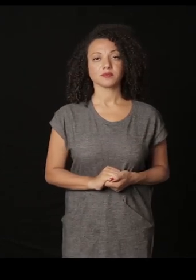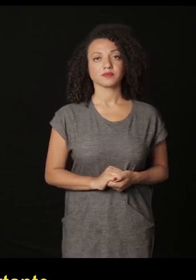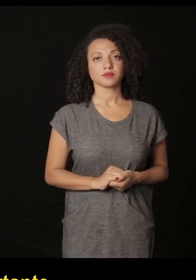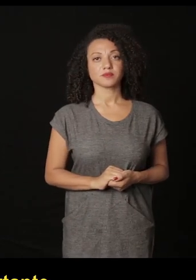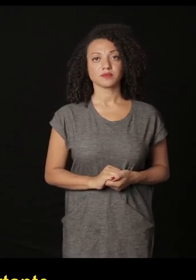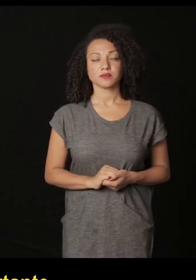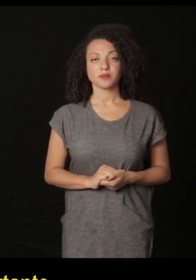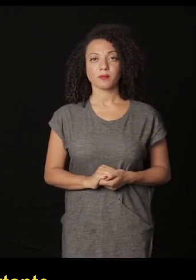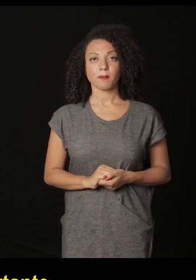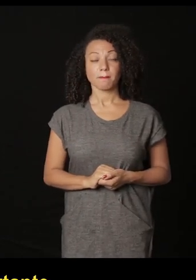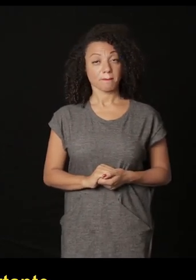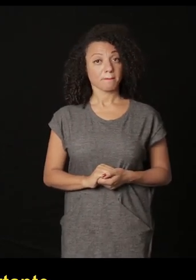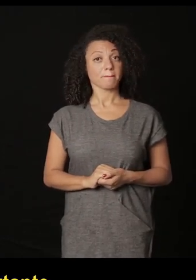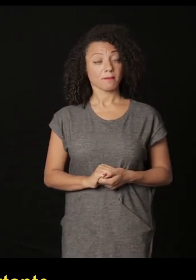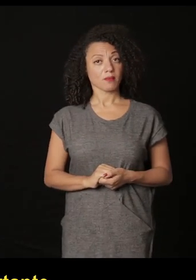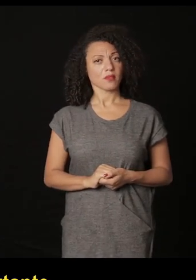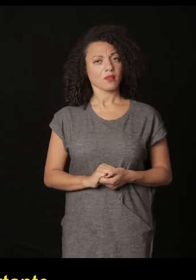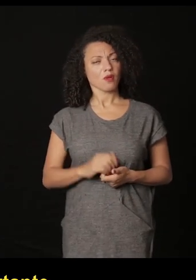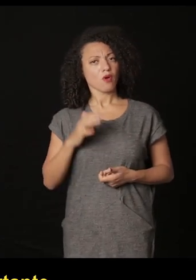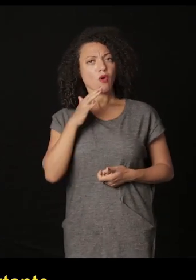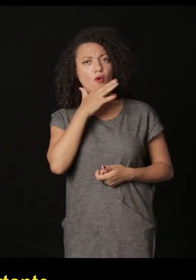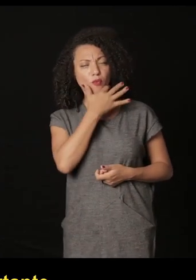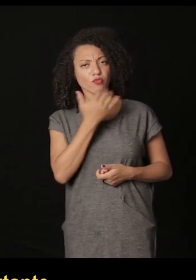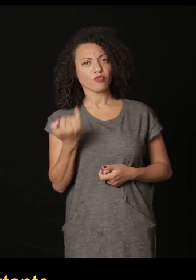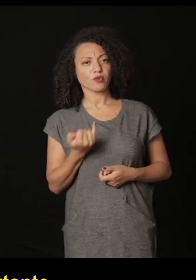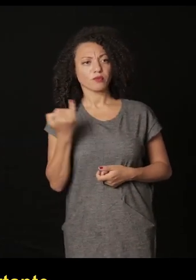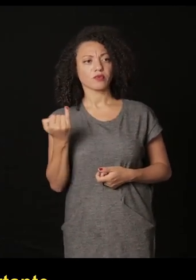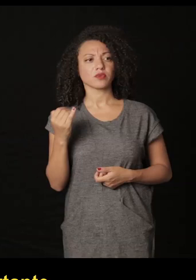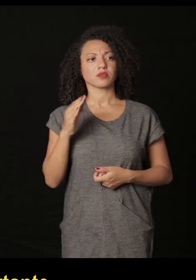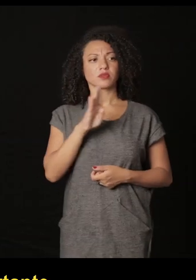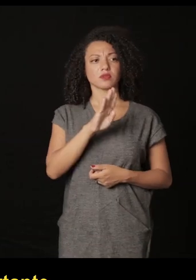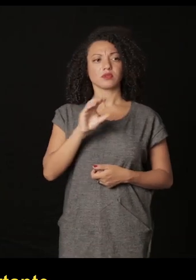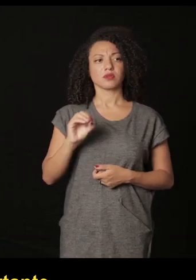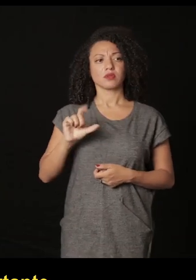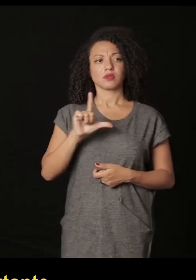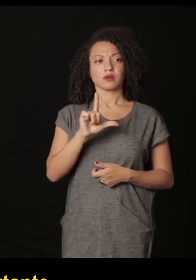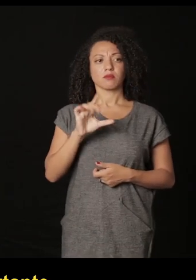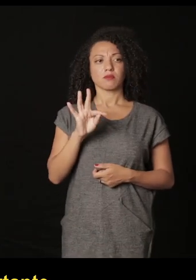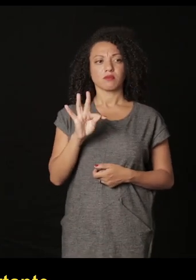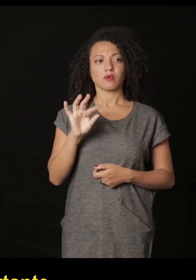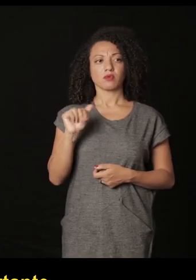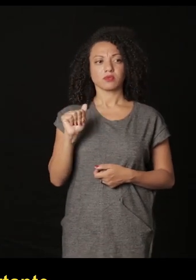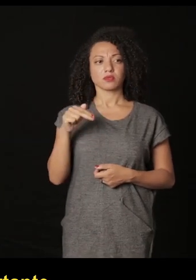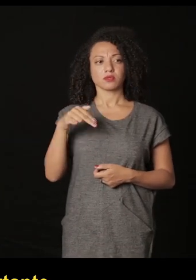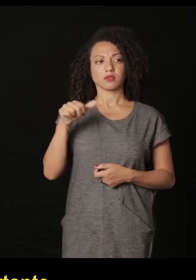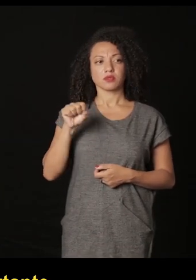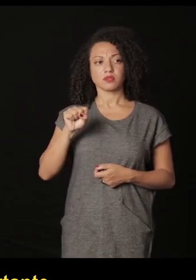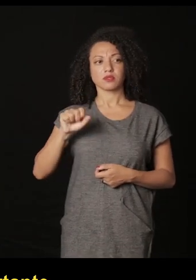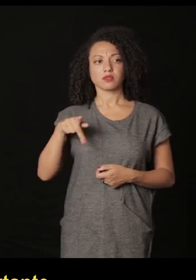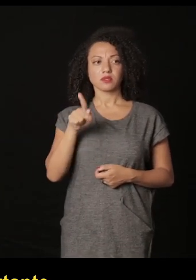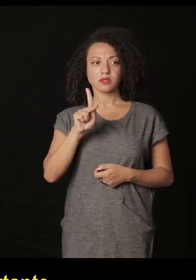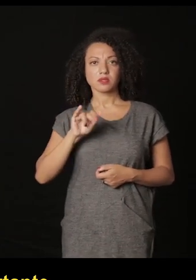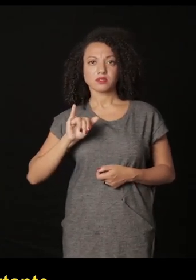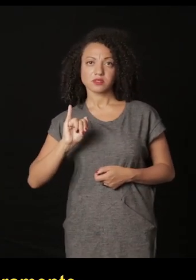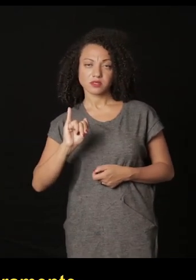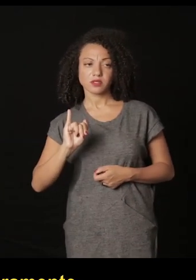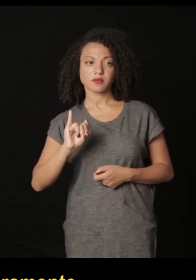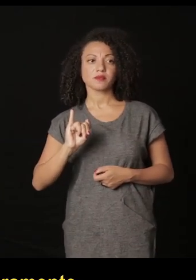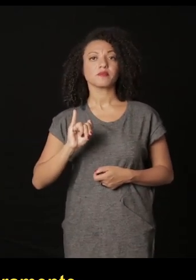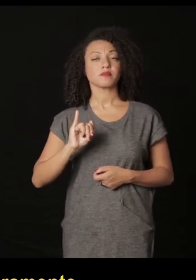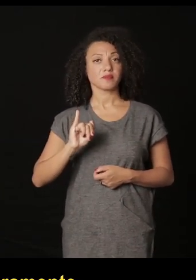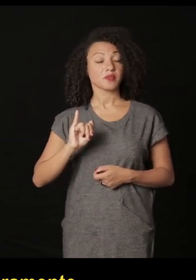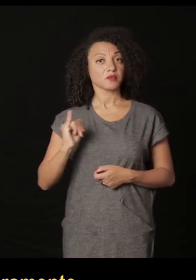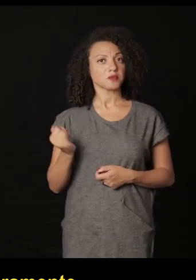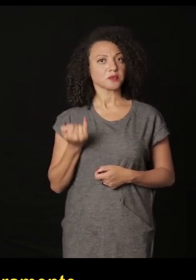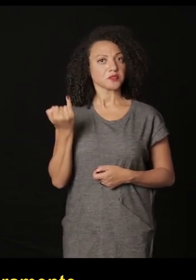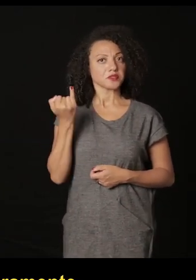e claramente foi muito importante ter uma obra de Kirsten